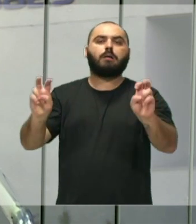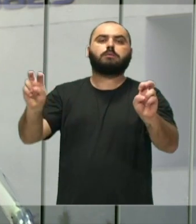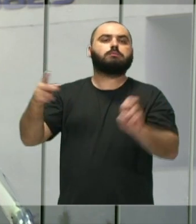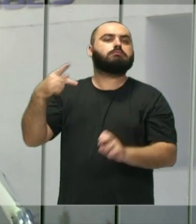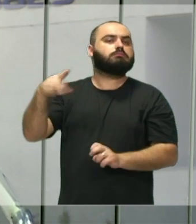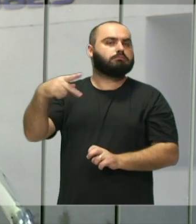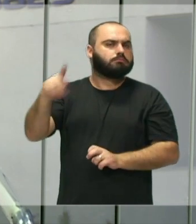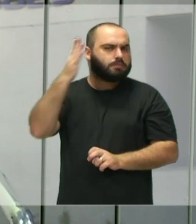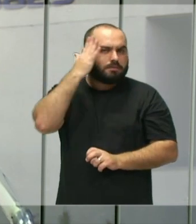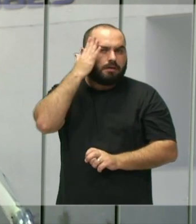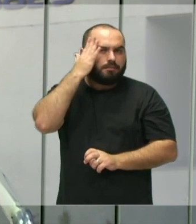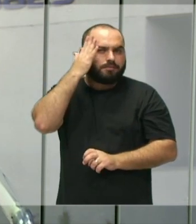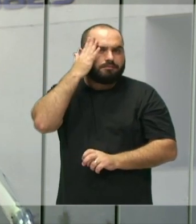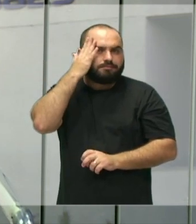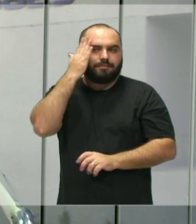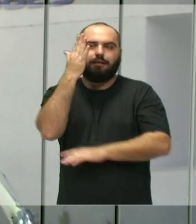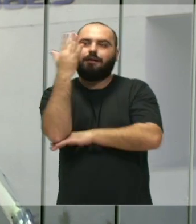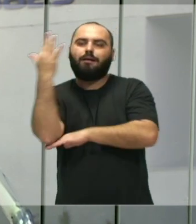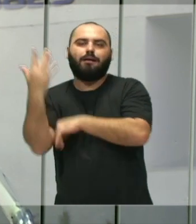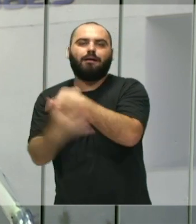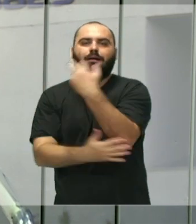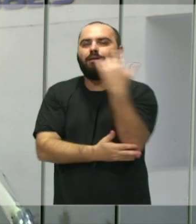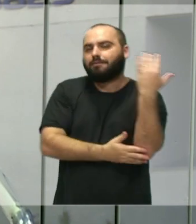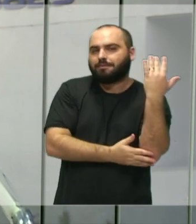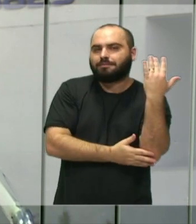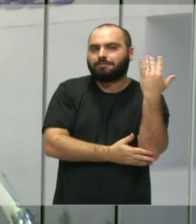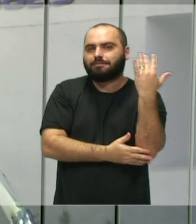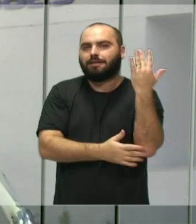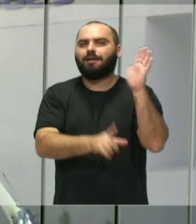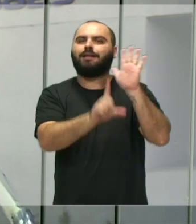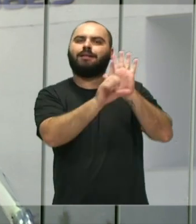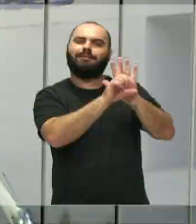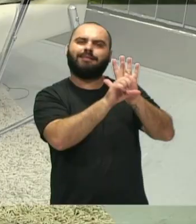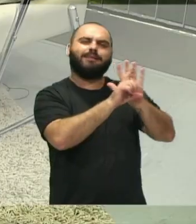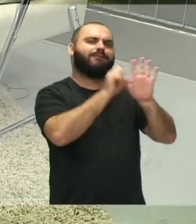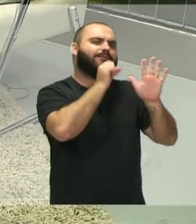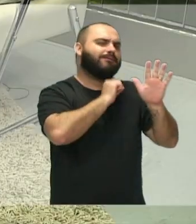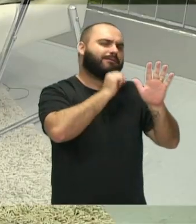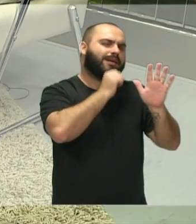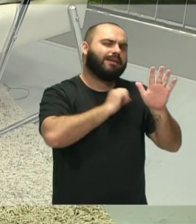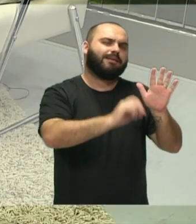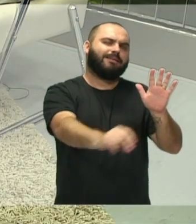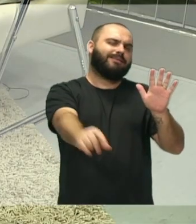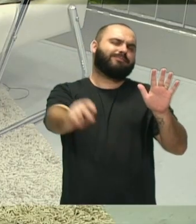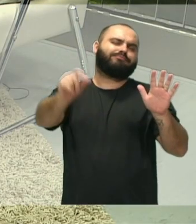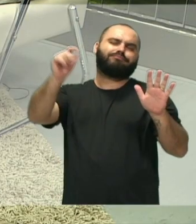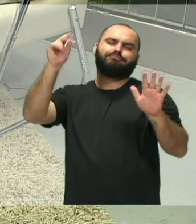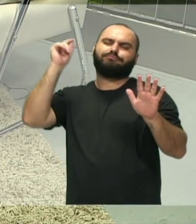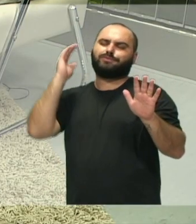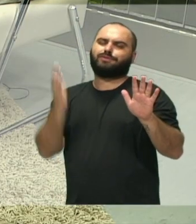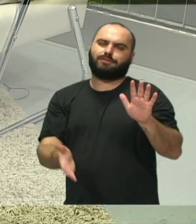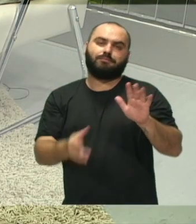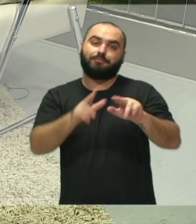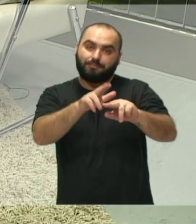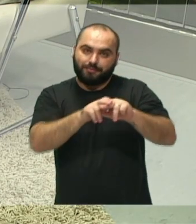as situações dessas árvores, sobre a lei está muito defasada, algumas leis são muito defasadas, então eu estou muito feliz também porque já está no